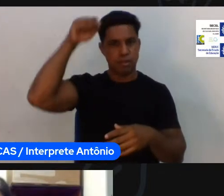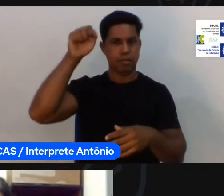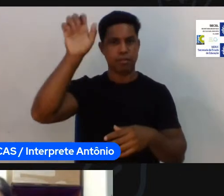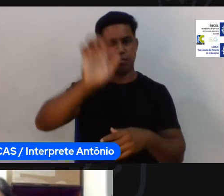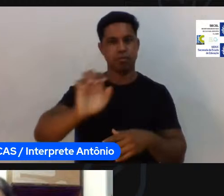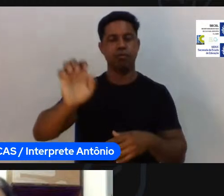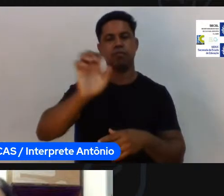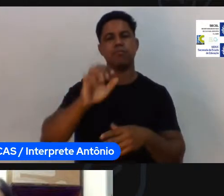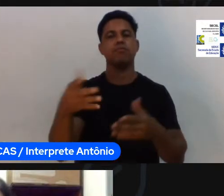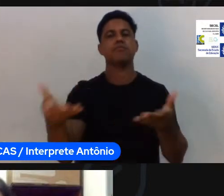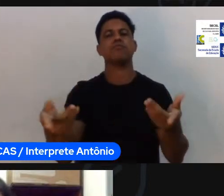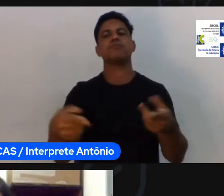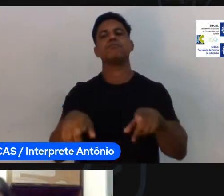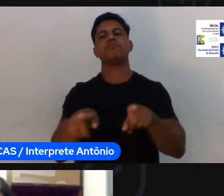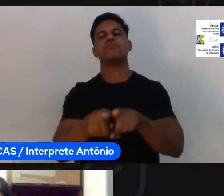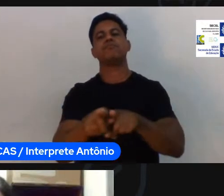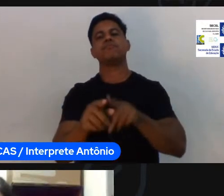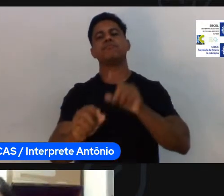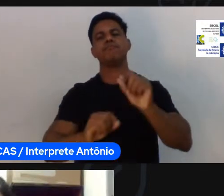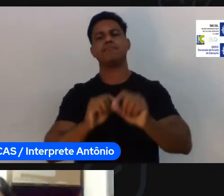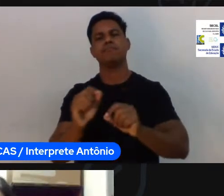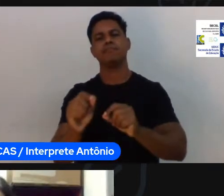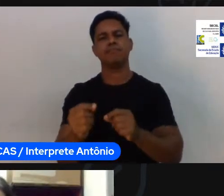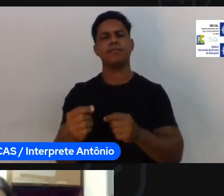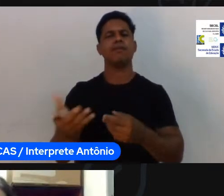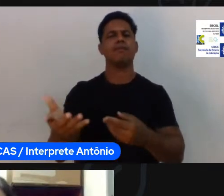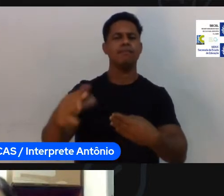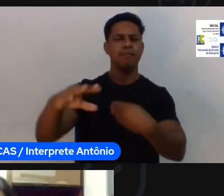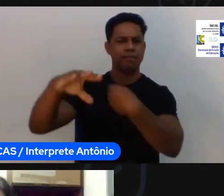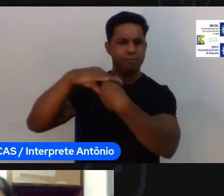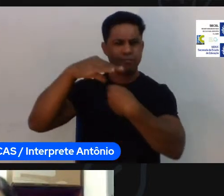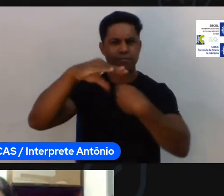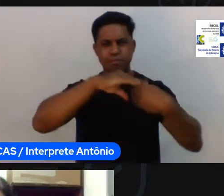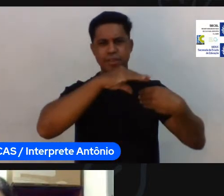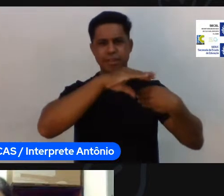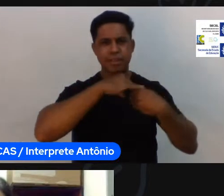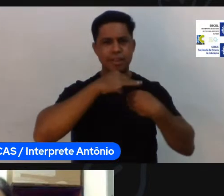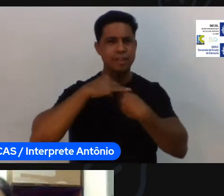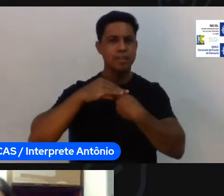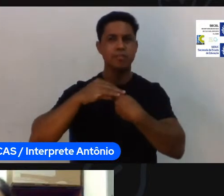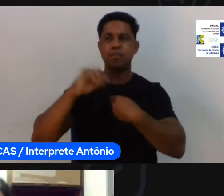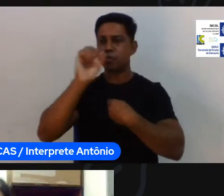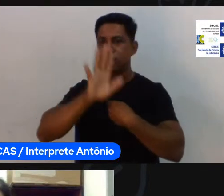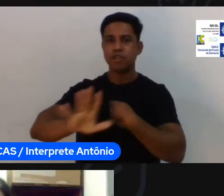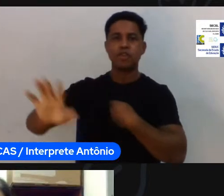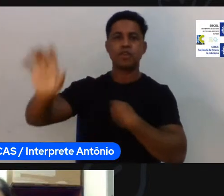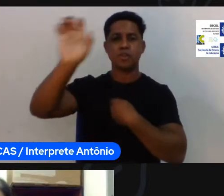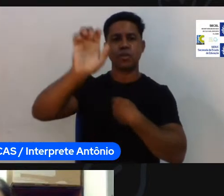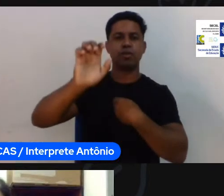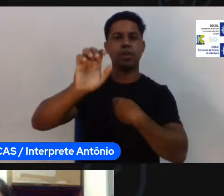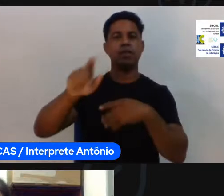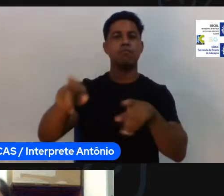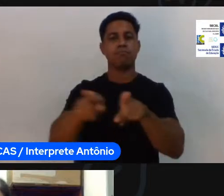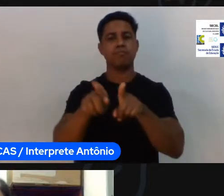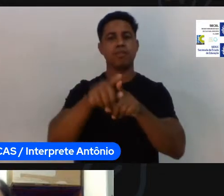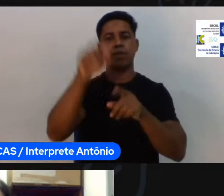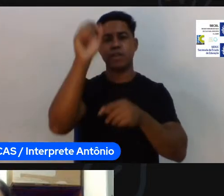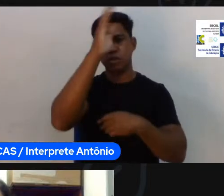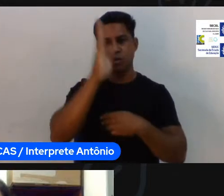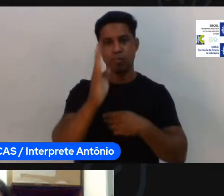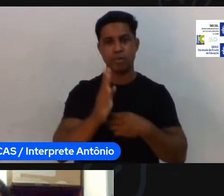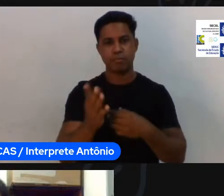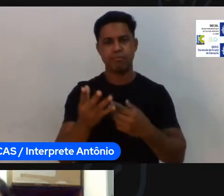evento, que reúne pessoas de todo o estado, mas também de todo o Brasil. Estive observando um pouquinho agora o chat,